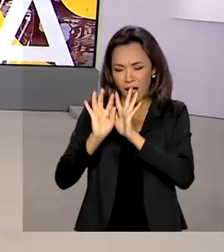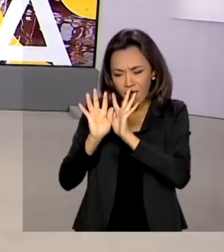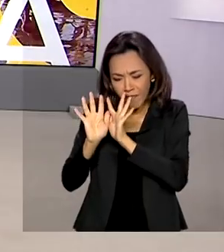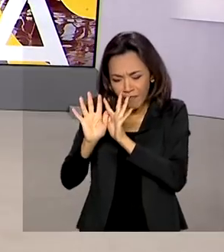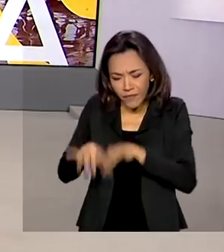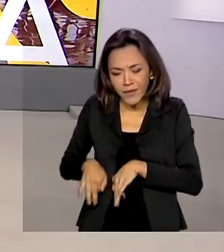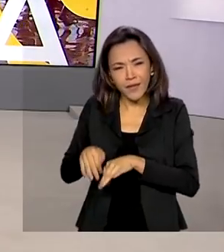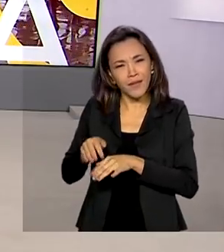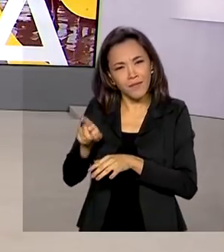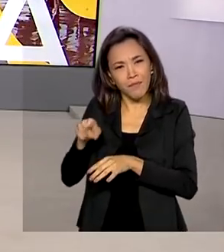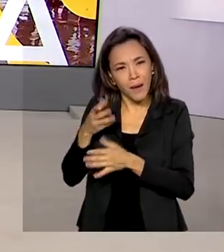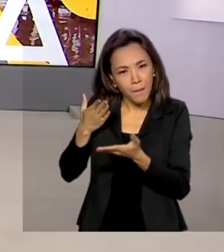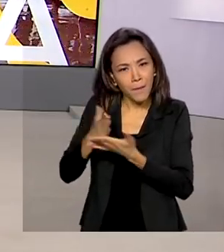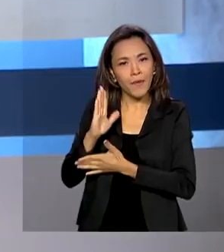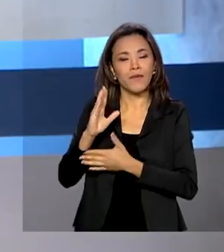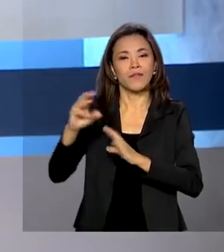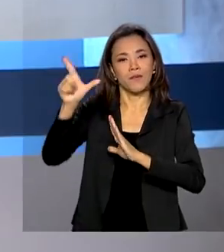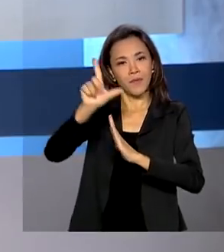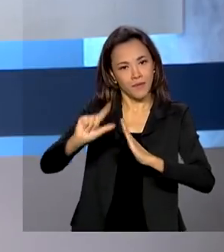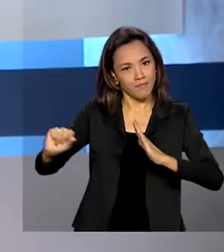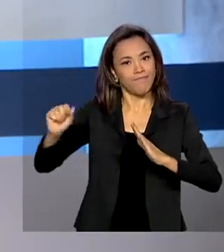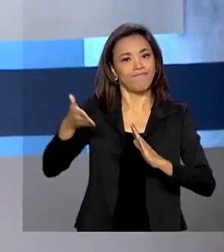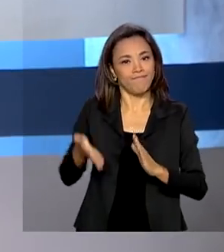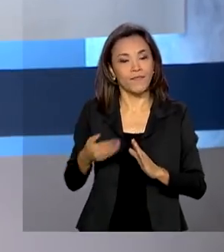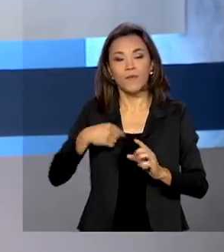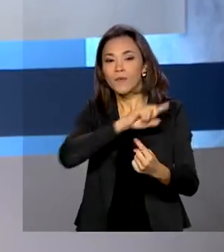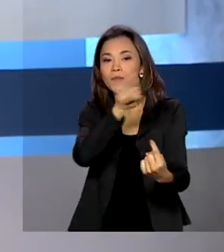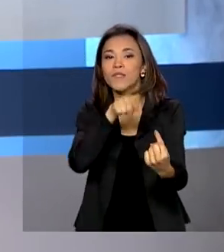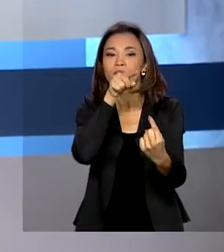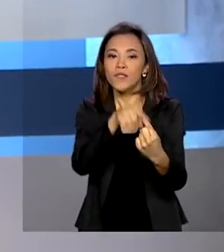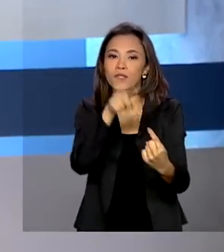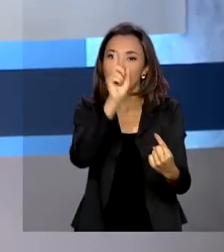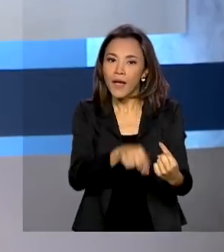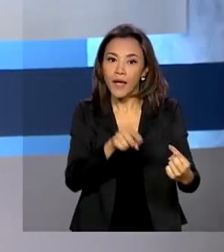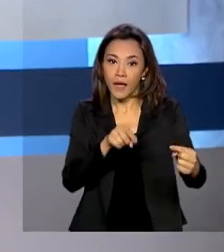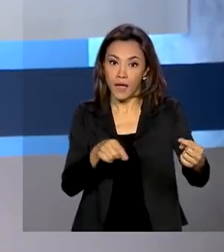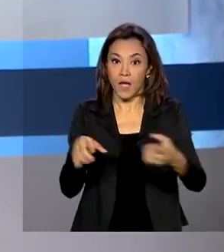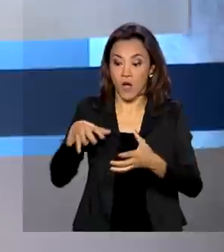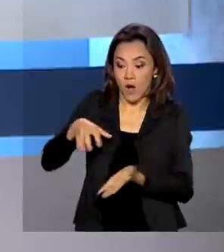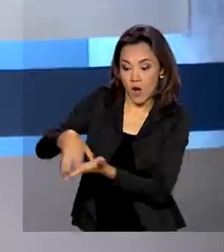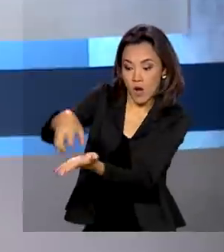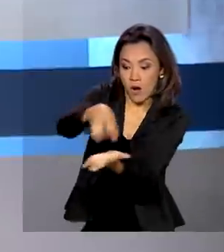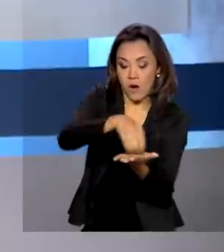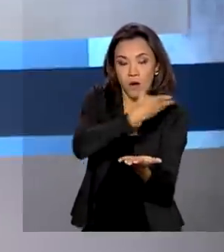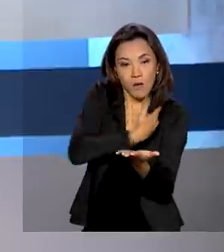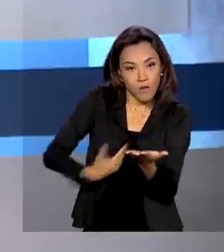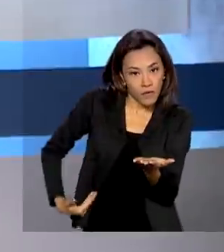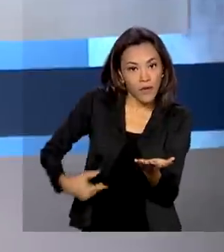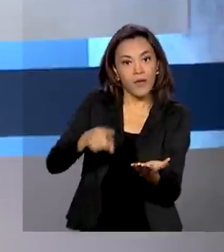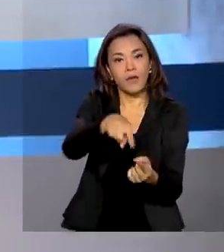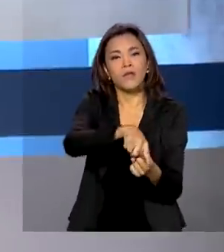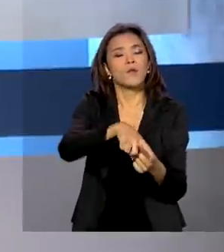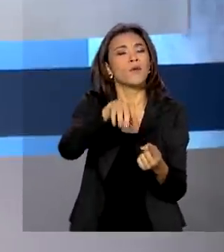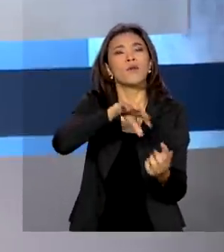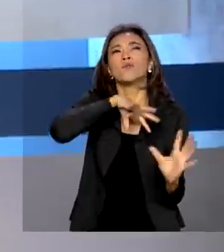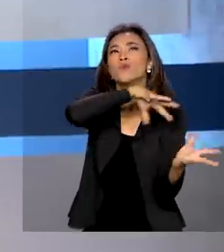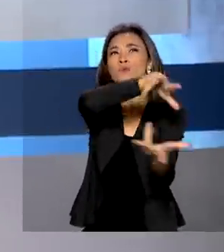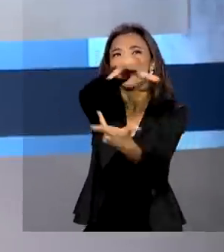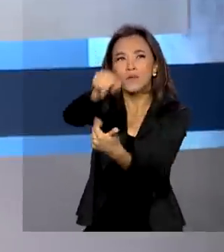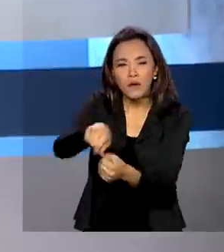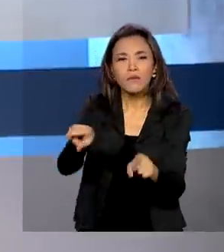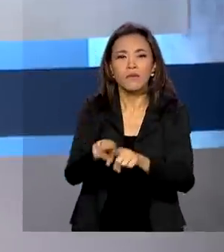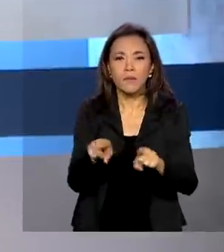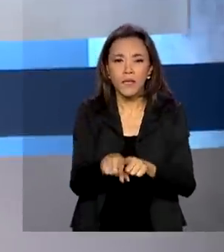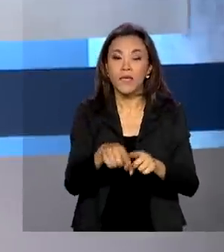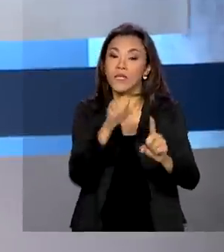de aprovação pela Casa Civil. A ideia é aproximar órgãos públicos, entidades nacionais e internacionais e a sociedade